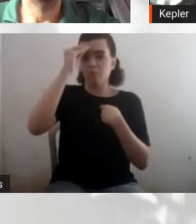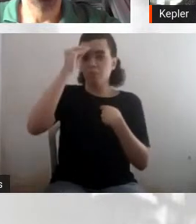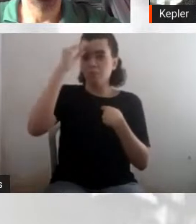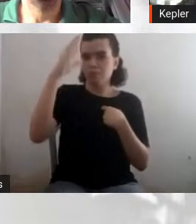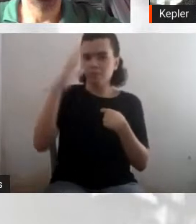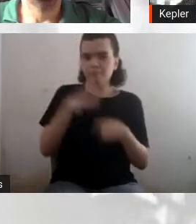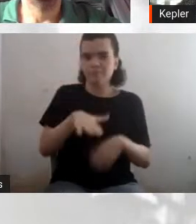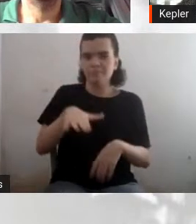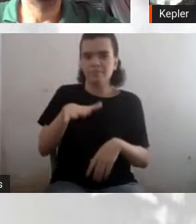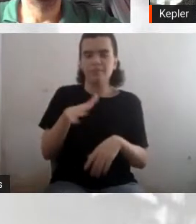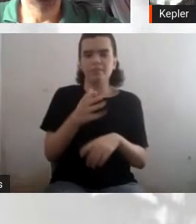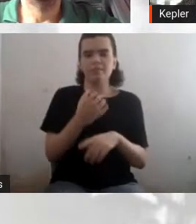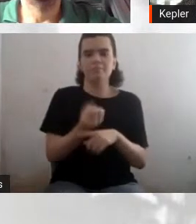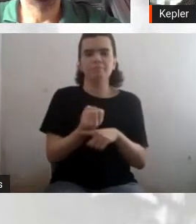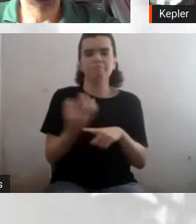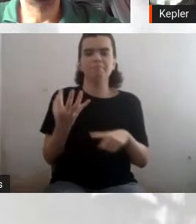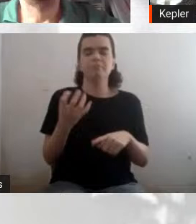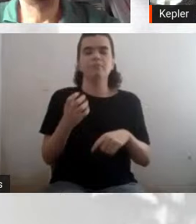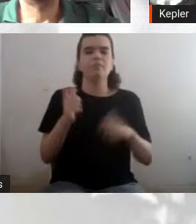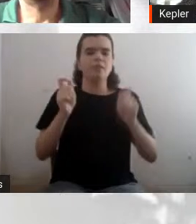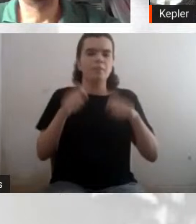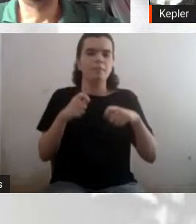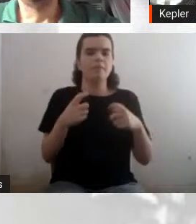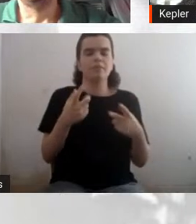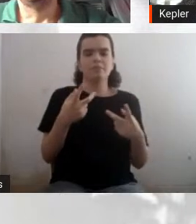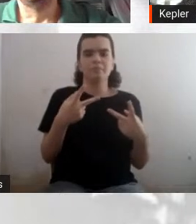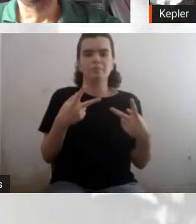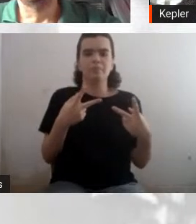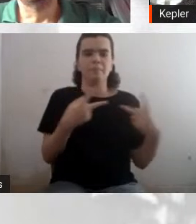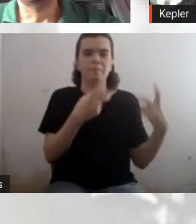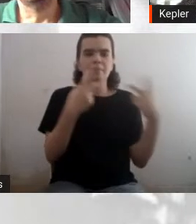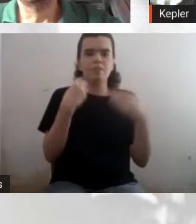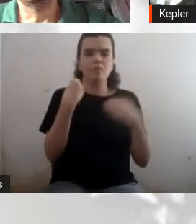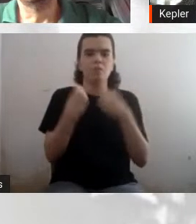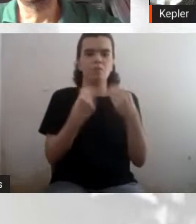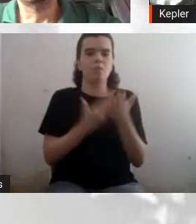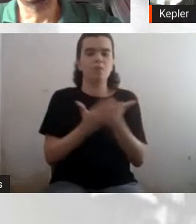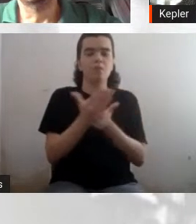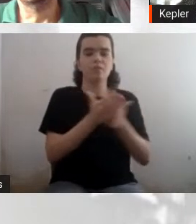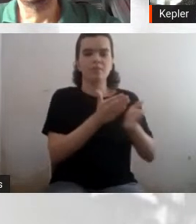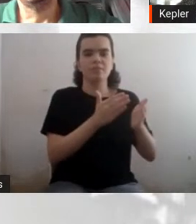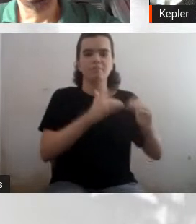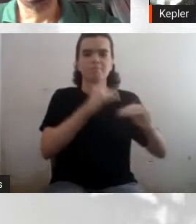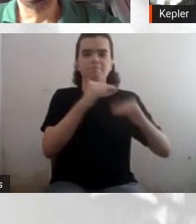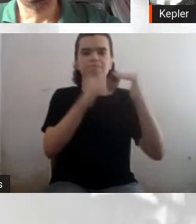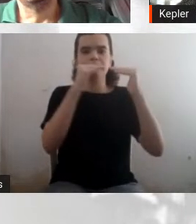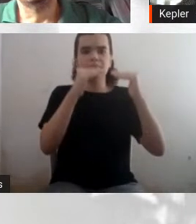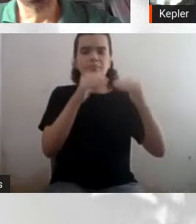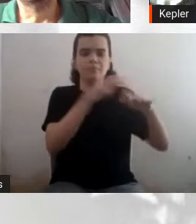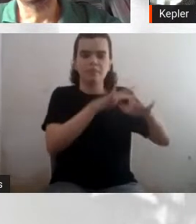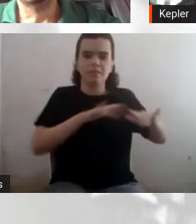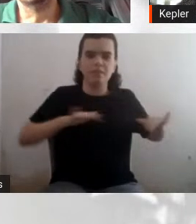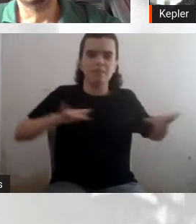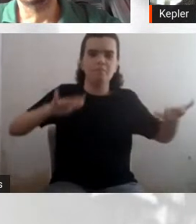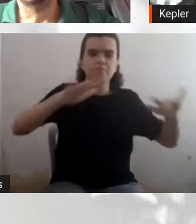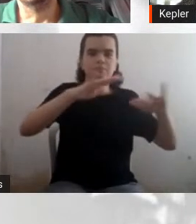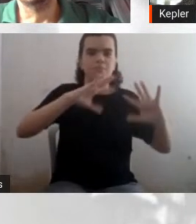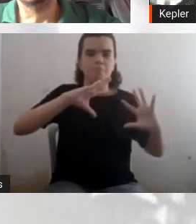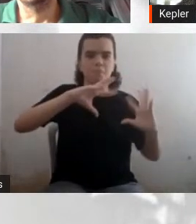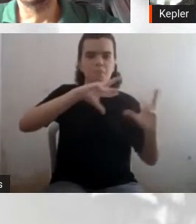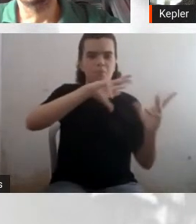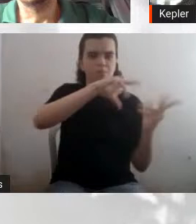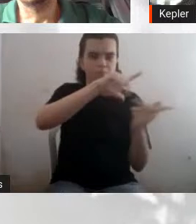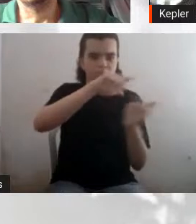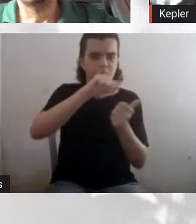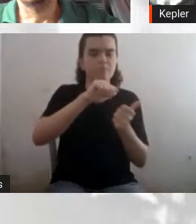e daí você pode ter teorias sobre evolução de galáxias, evolução da galáxia e evolução de galáxias e